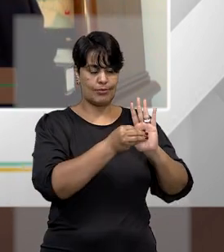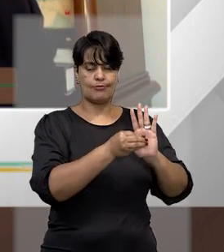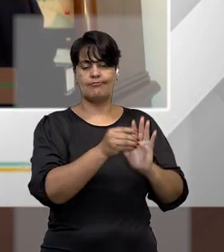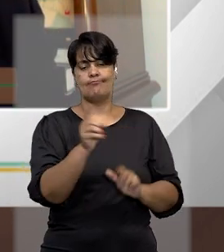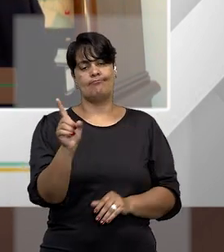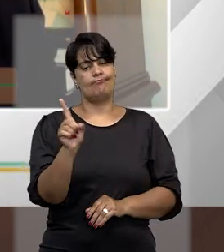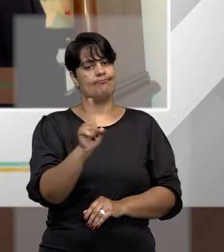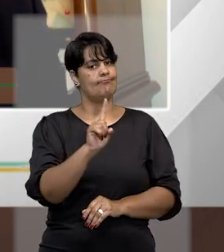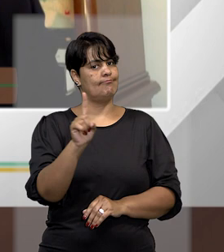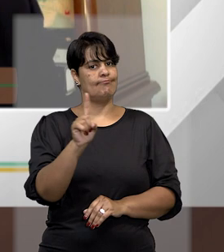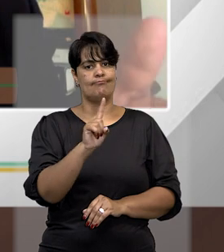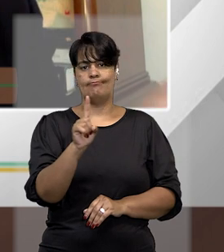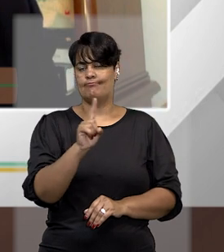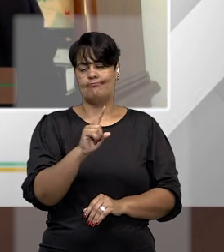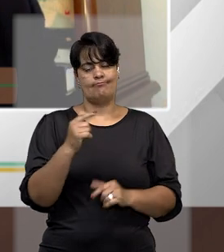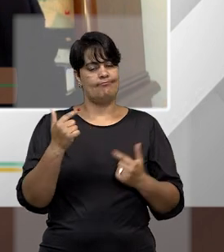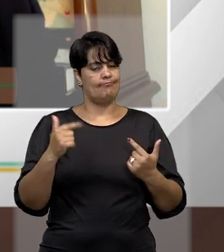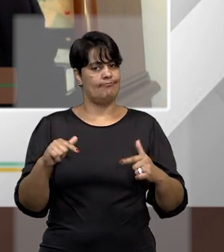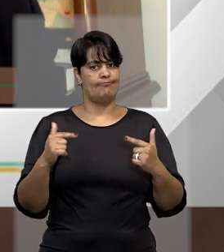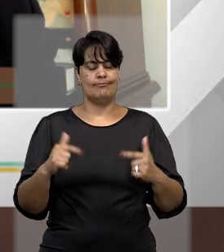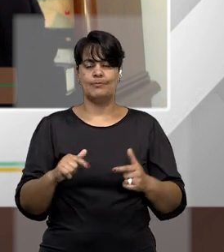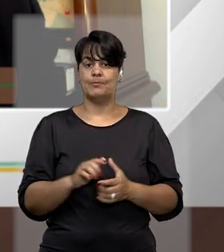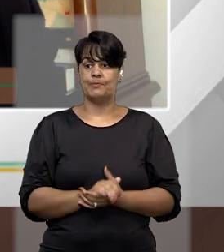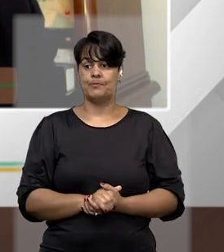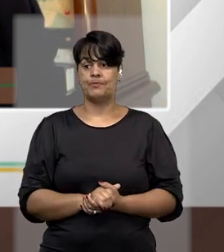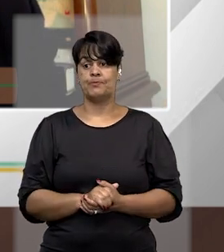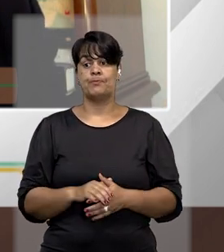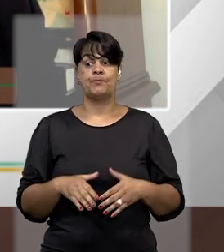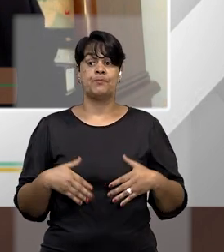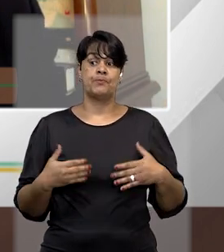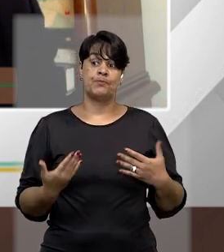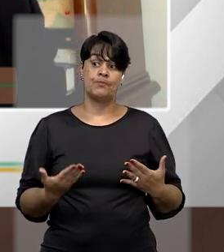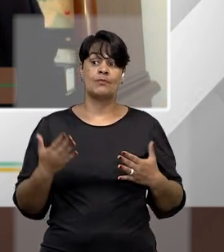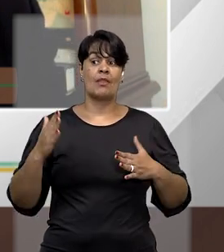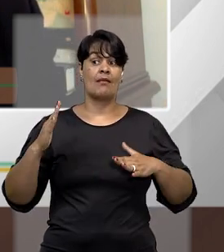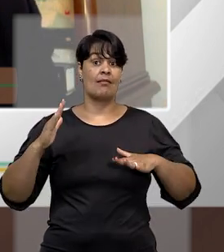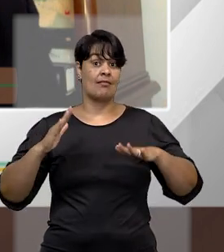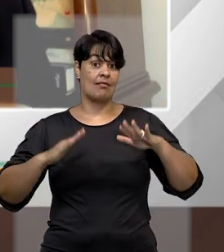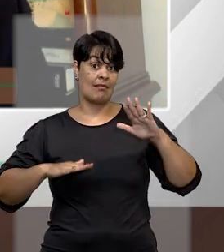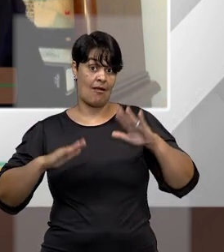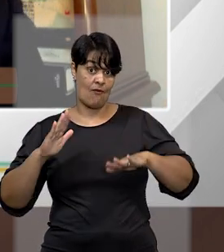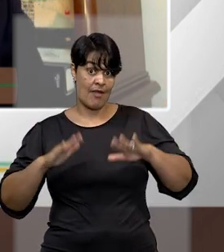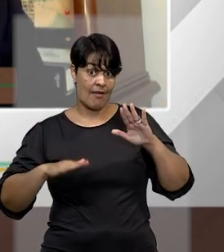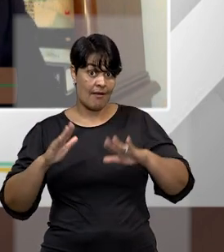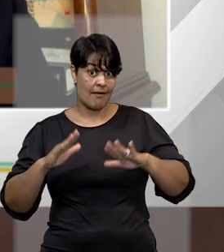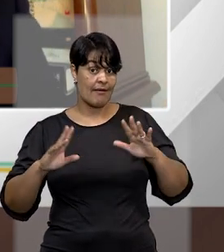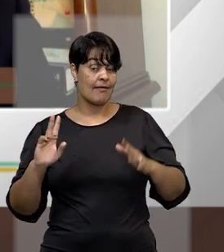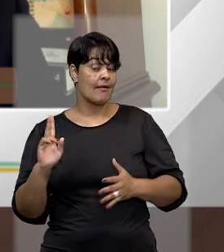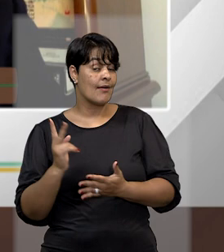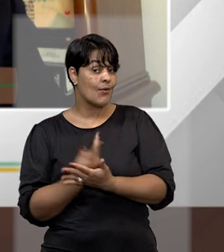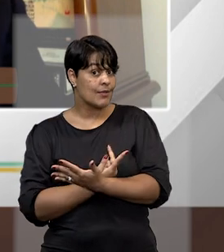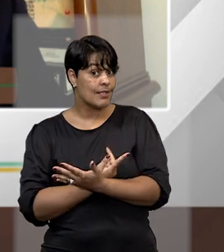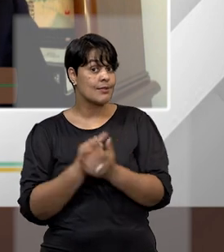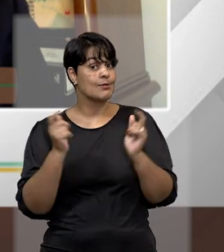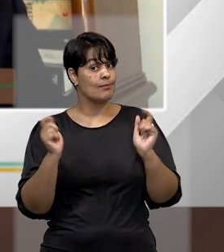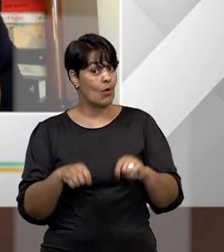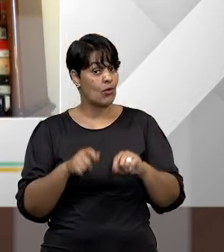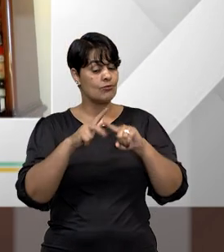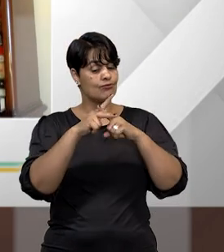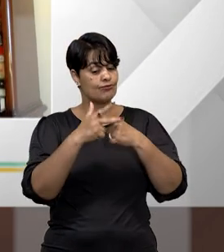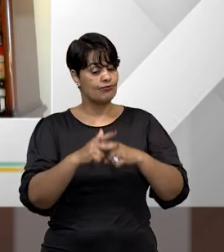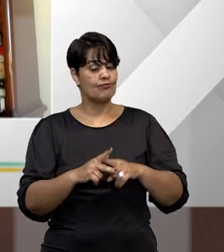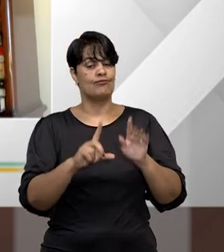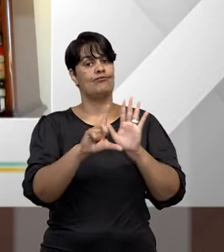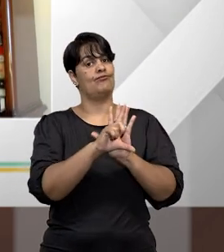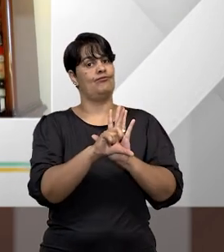hediondos, o que poderia perfeitamente ocorrer com uma reforma legislativa. Agora, professor